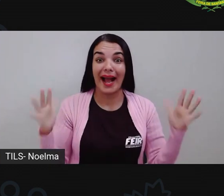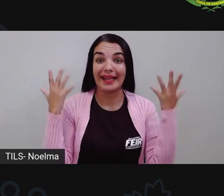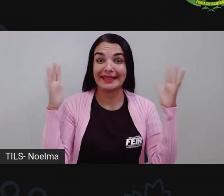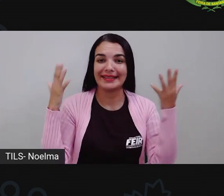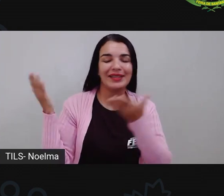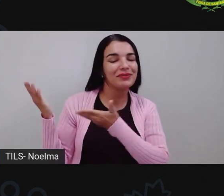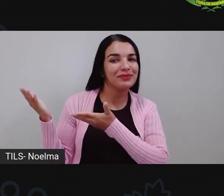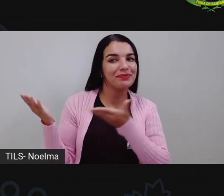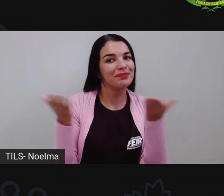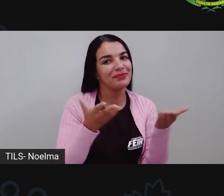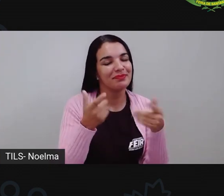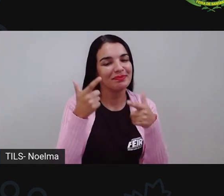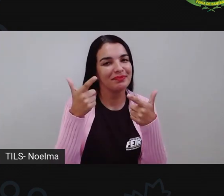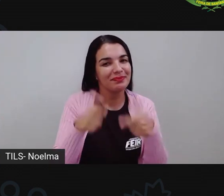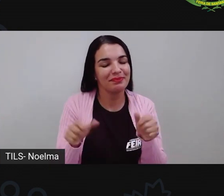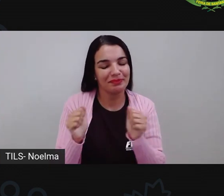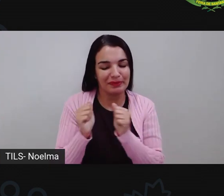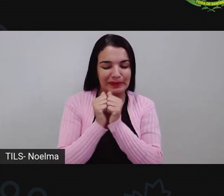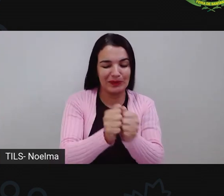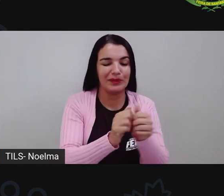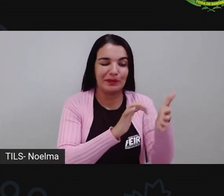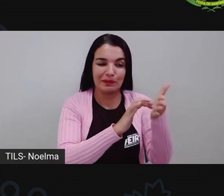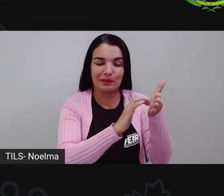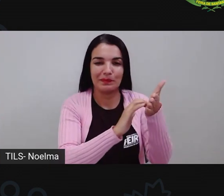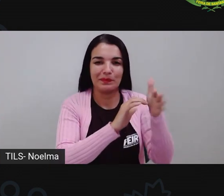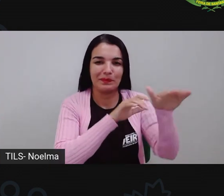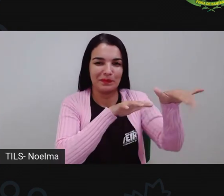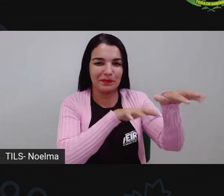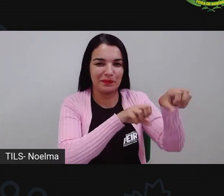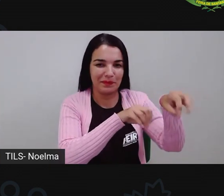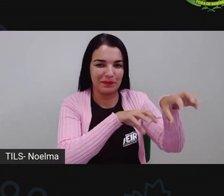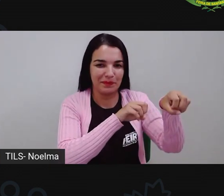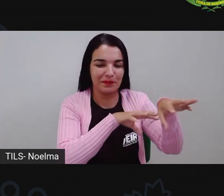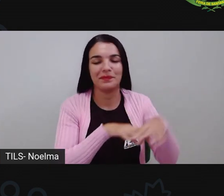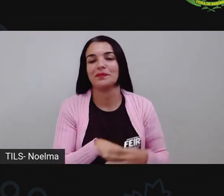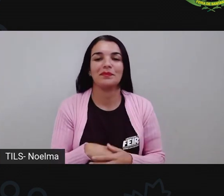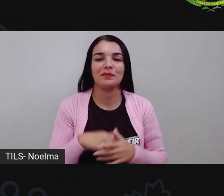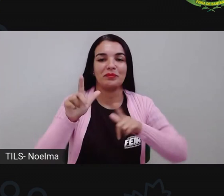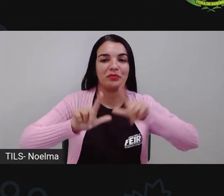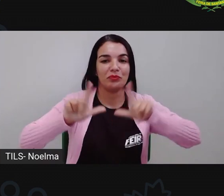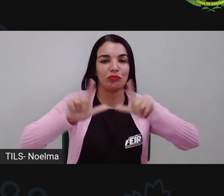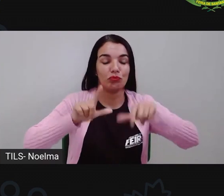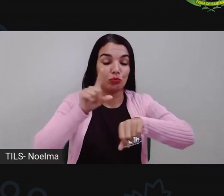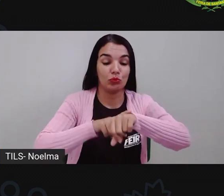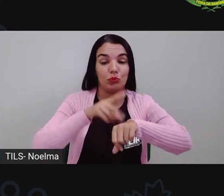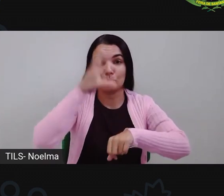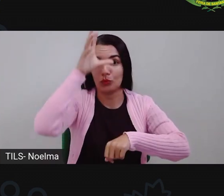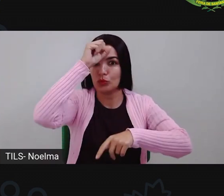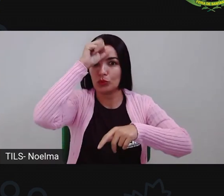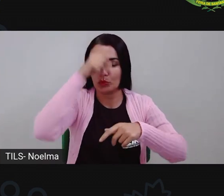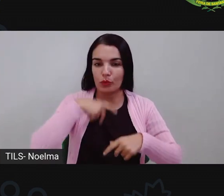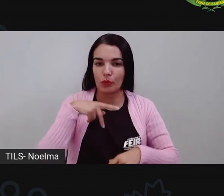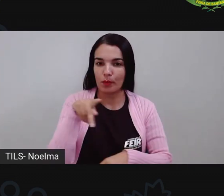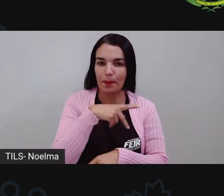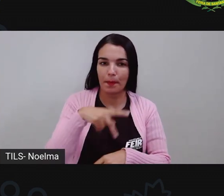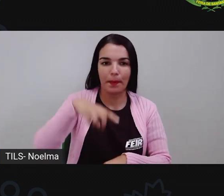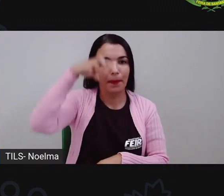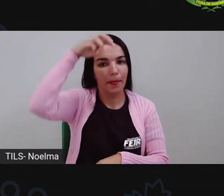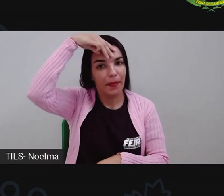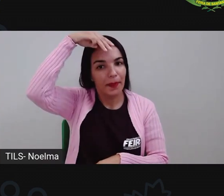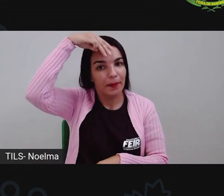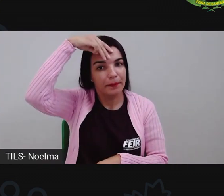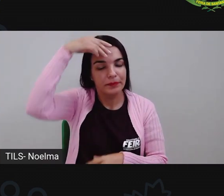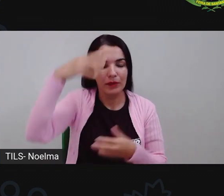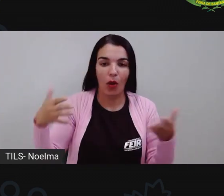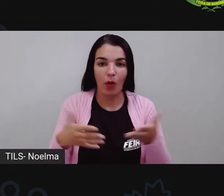que a gente recebe vocês aqui no nosso canal para mais um momento de muito aprendizado. Eu sou a professora Mith